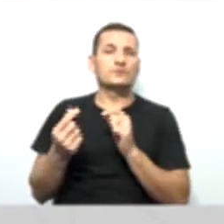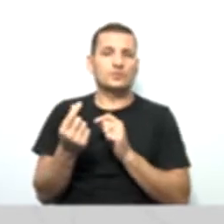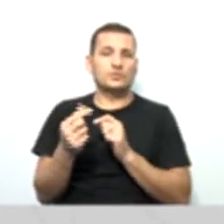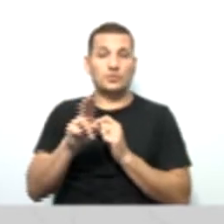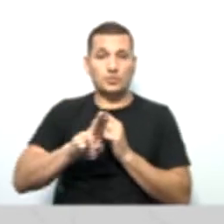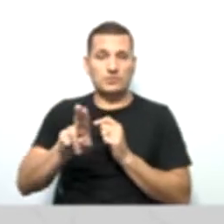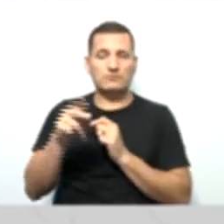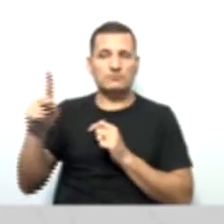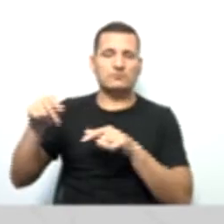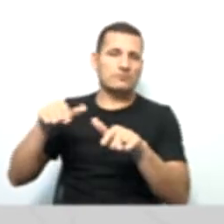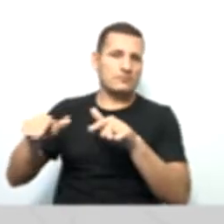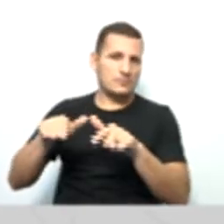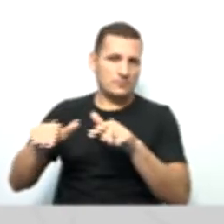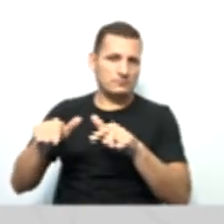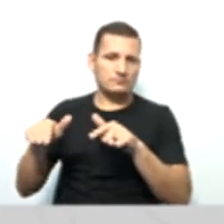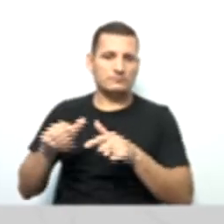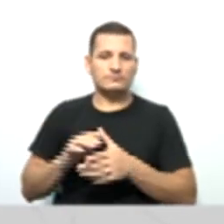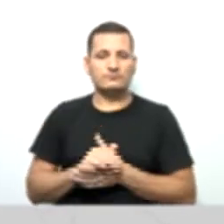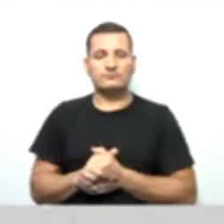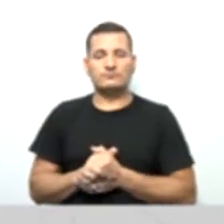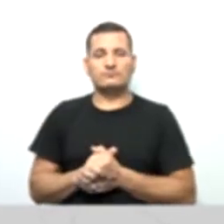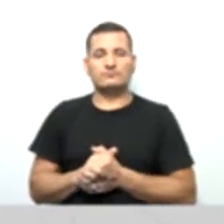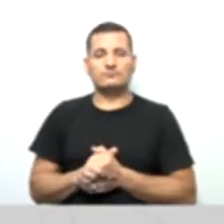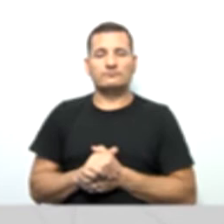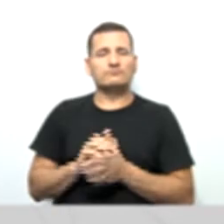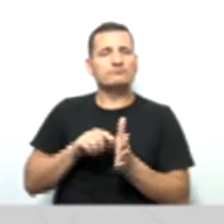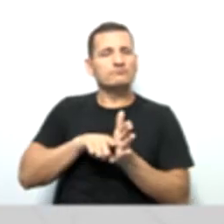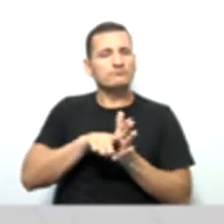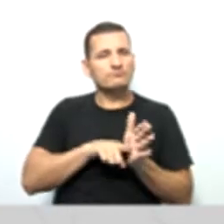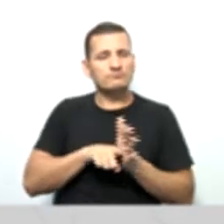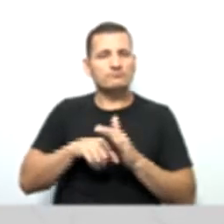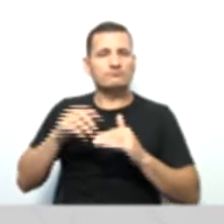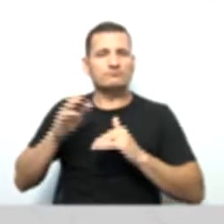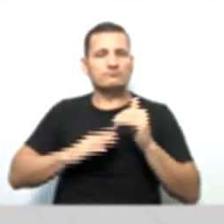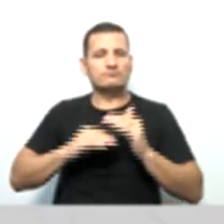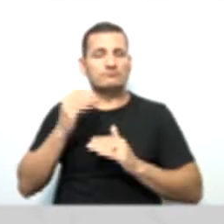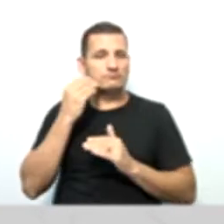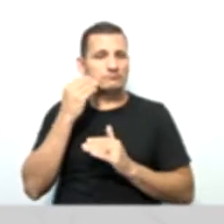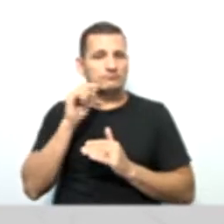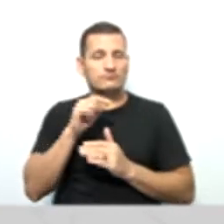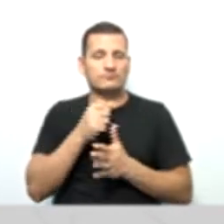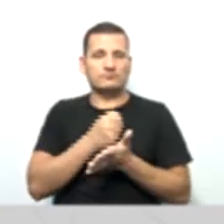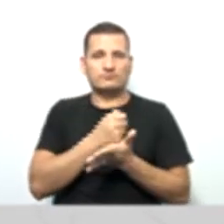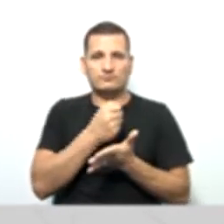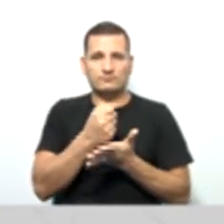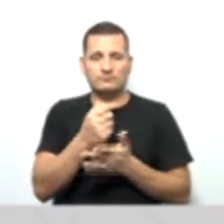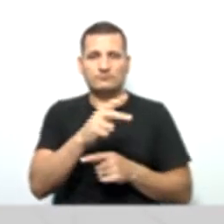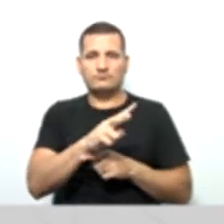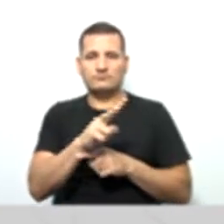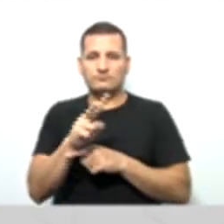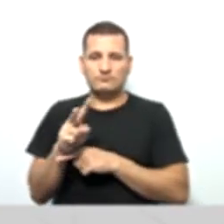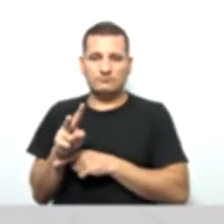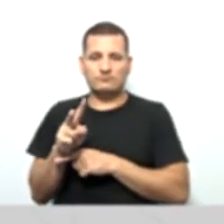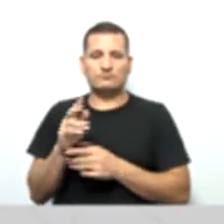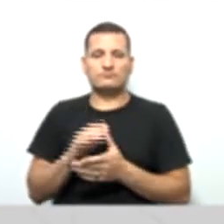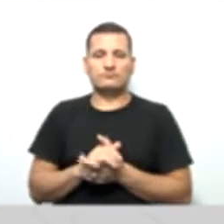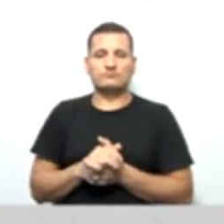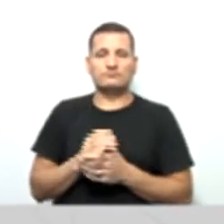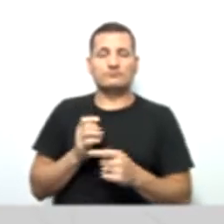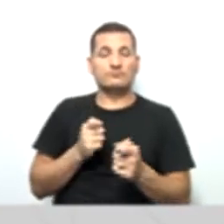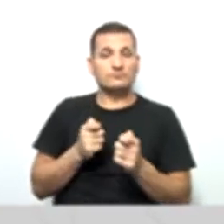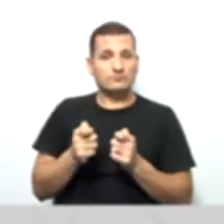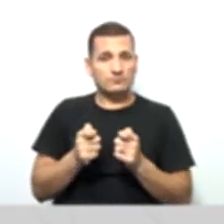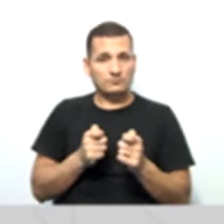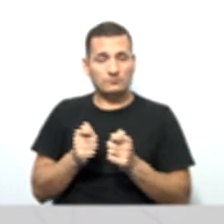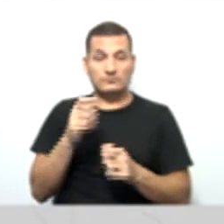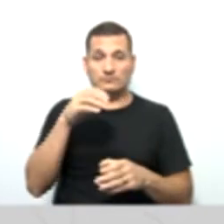produtivas. Então, o que o autor deve verificar? Os contratos de financiamento, os controles existentes na